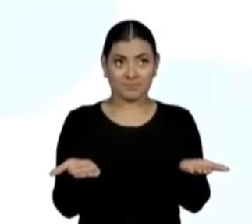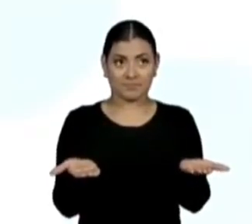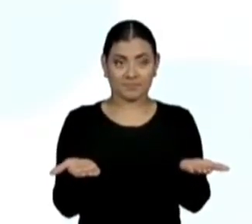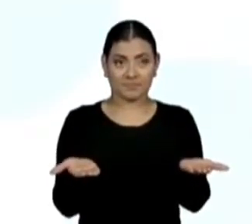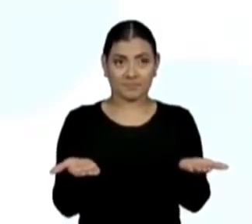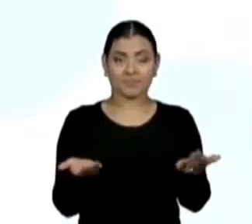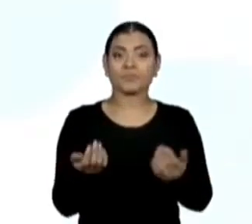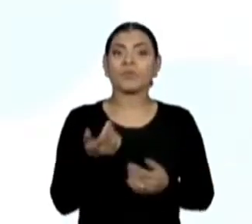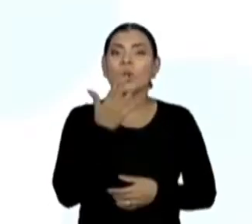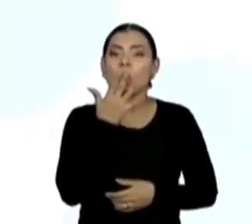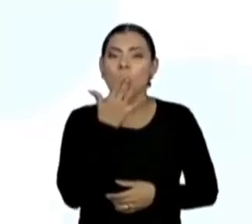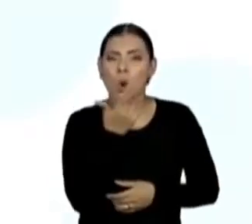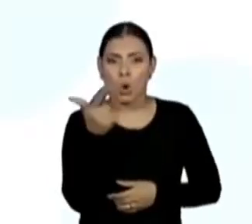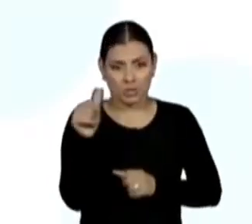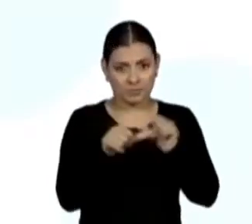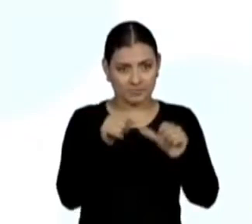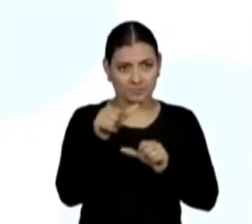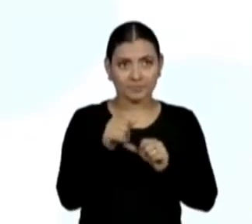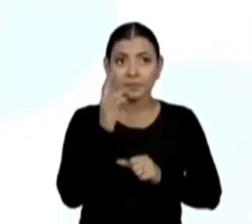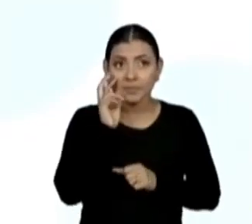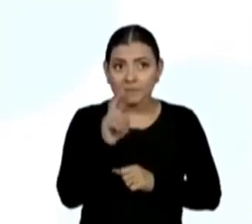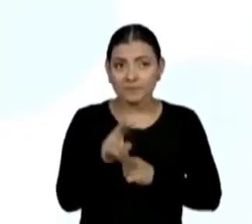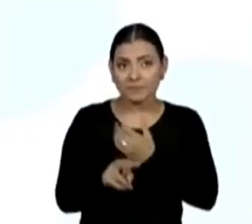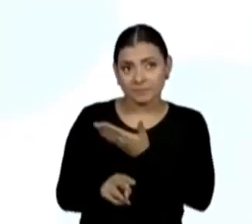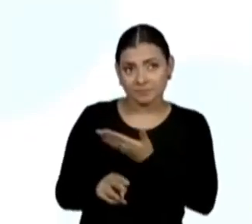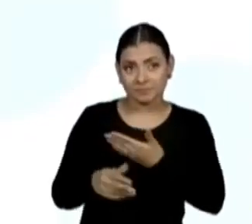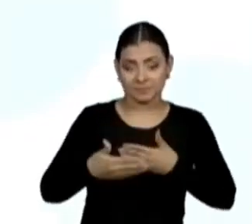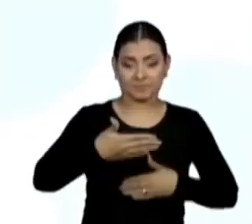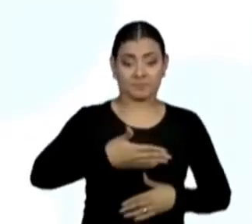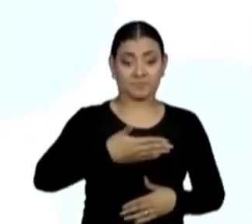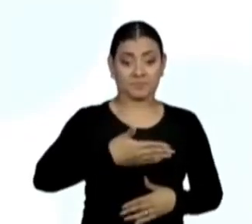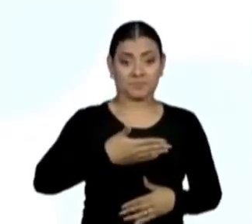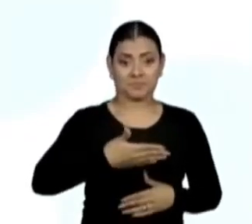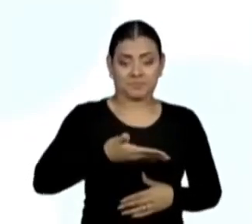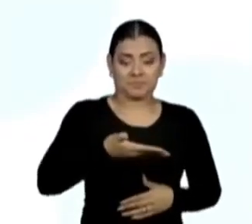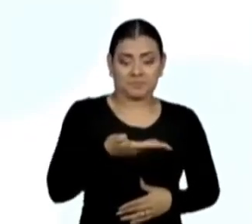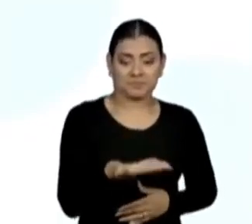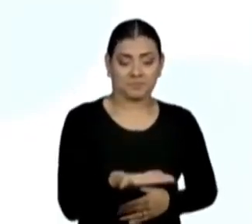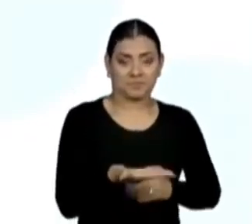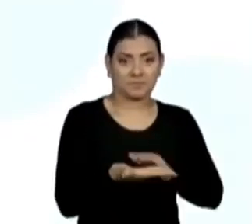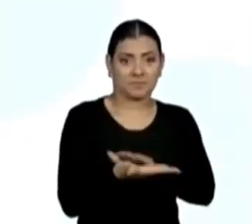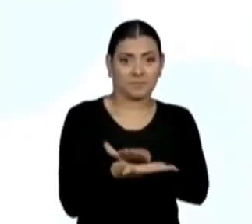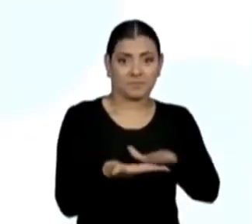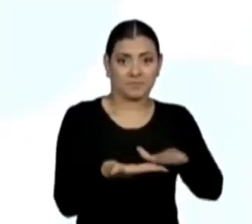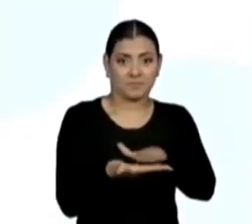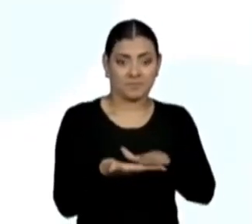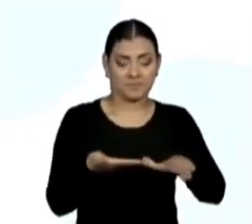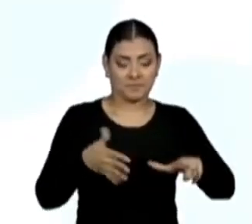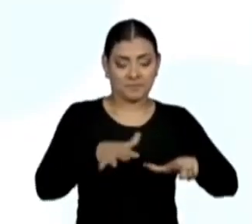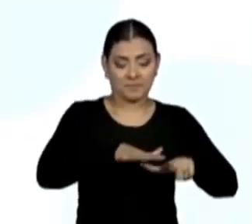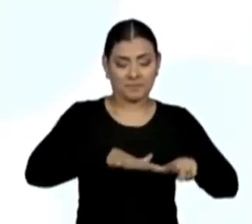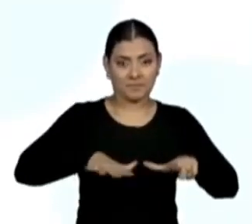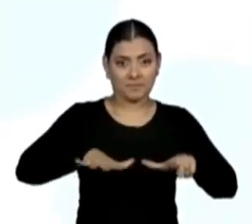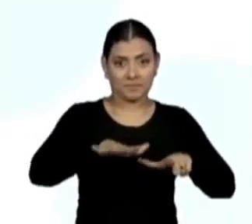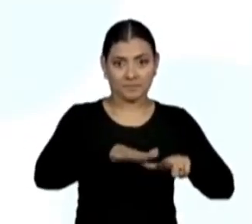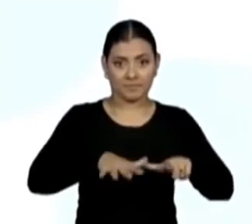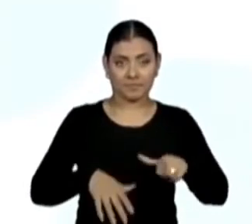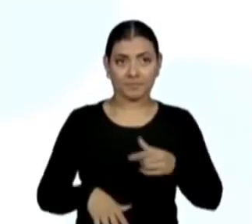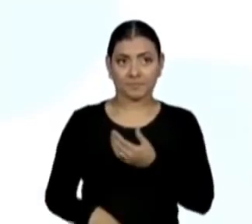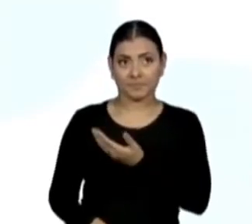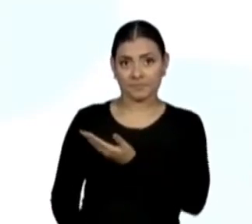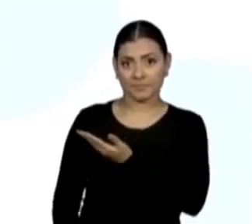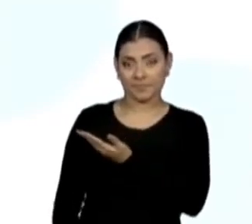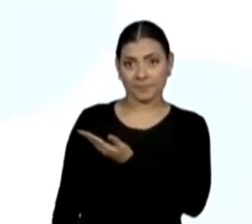que eu vou colocar de uma outra cor, e o retângulo aqui, então vou desenhar aqui os polígonos das faces, quadrado e